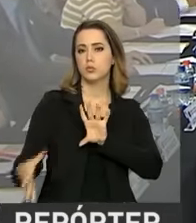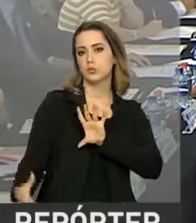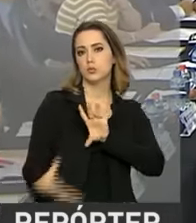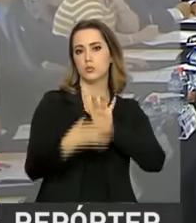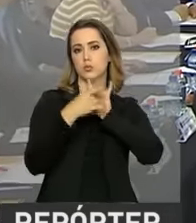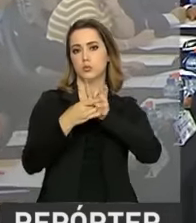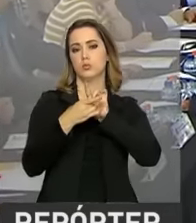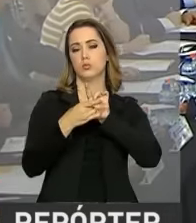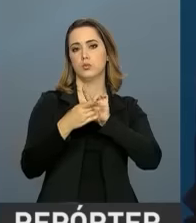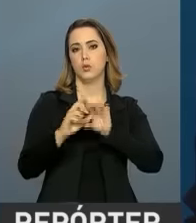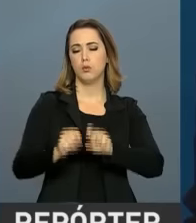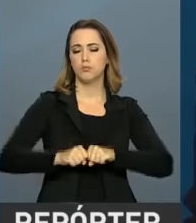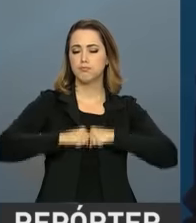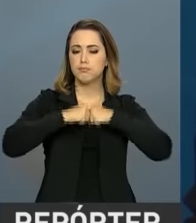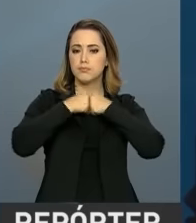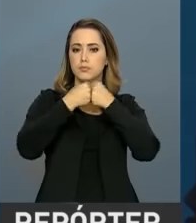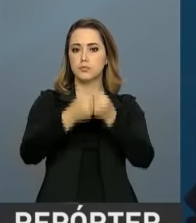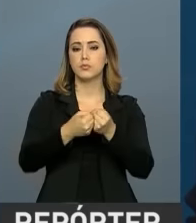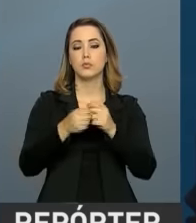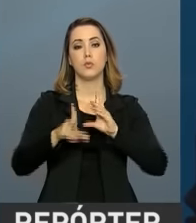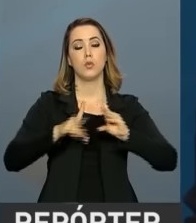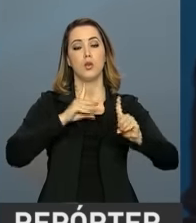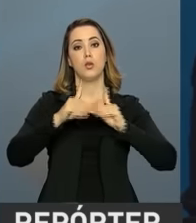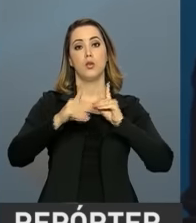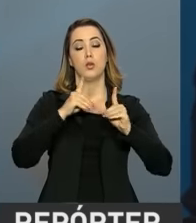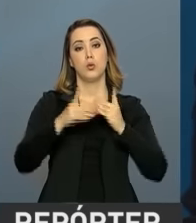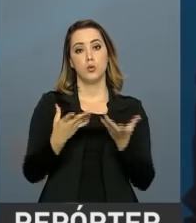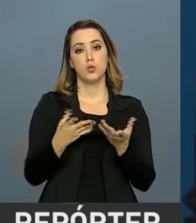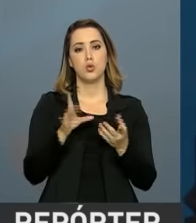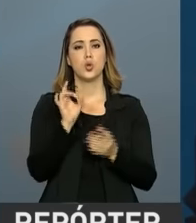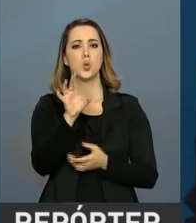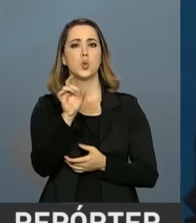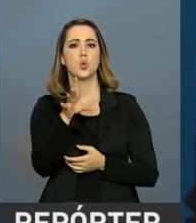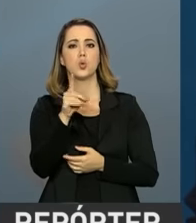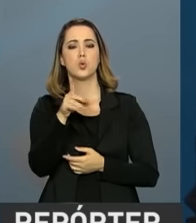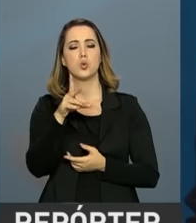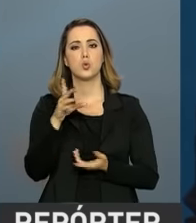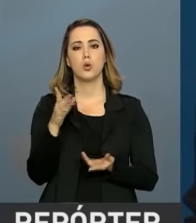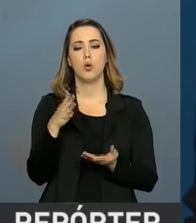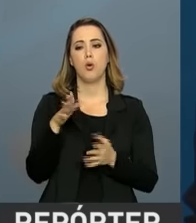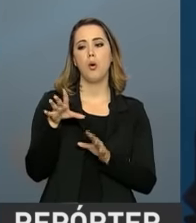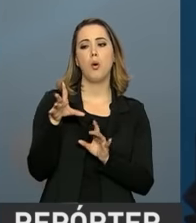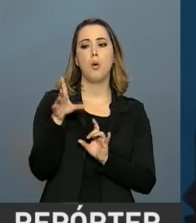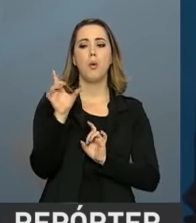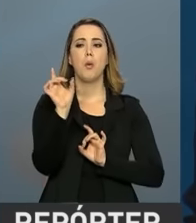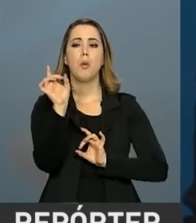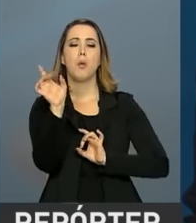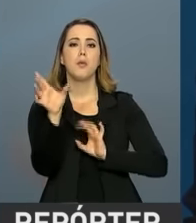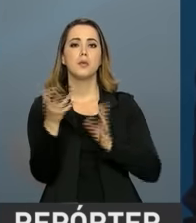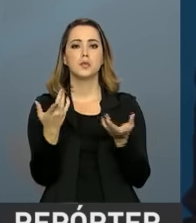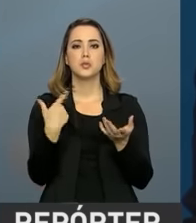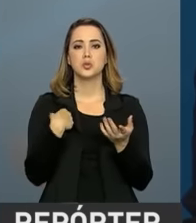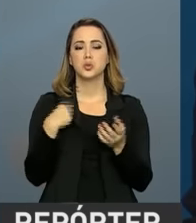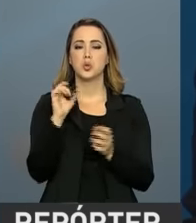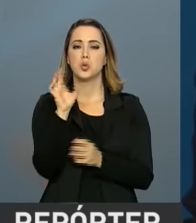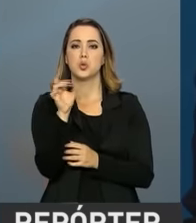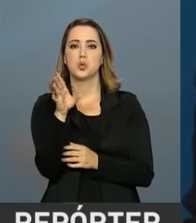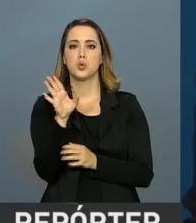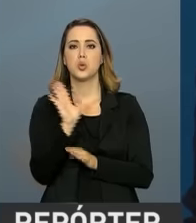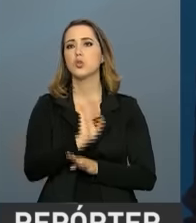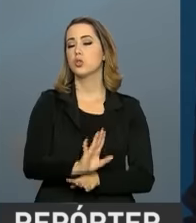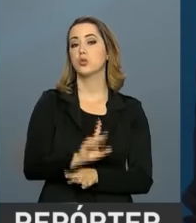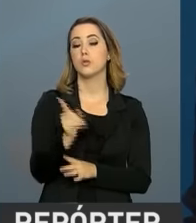de esforços. O diálogo não deve ser apenas um ornamento ou um mero acessório,